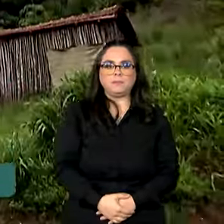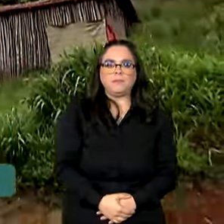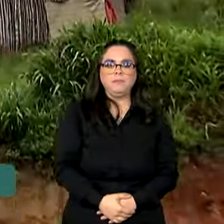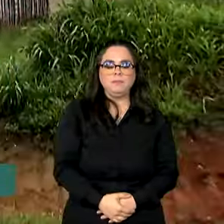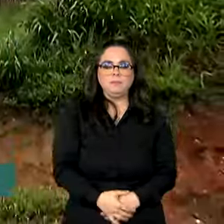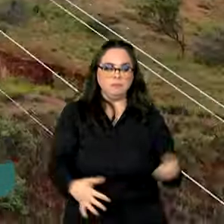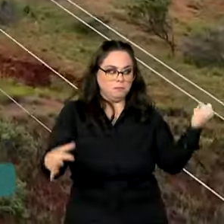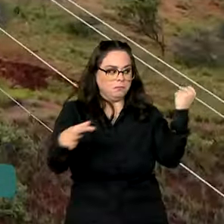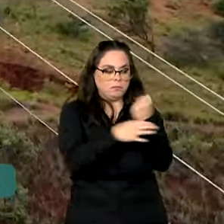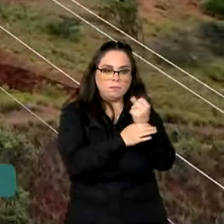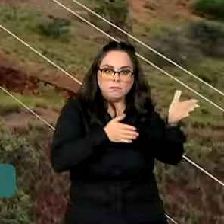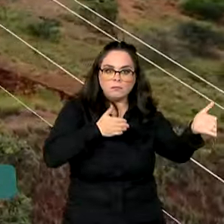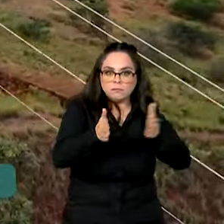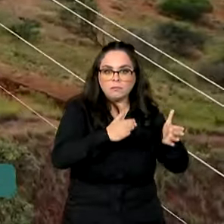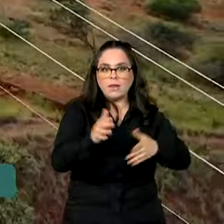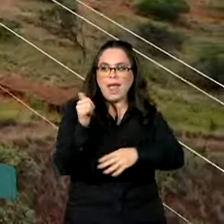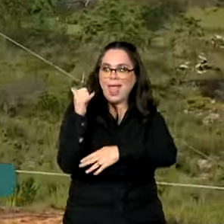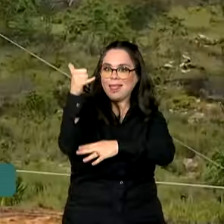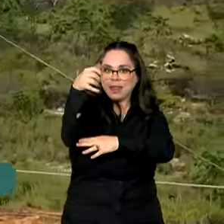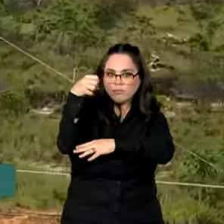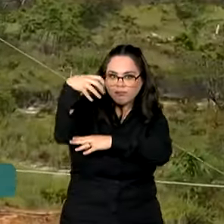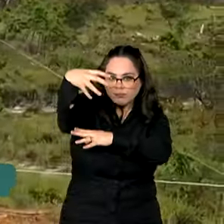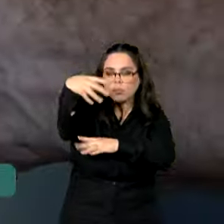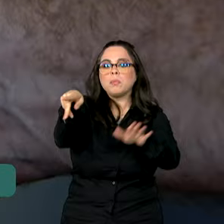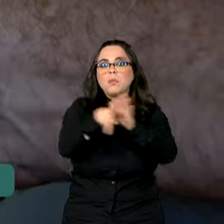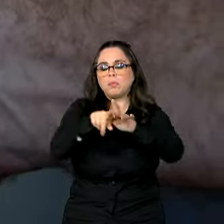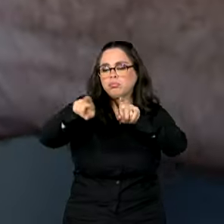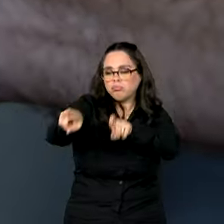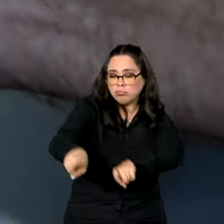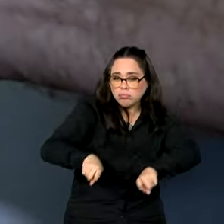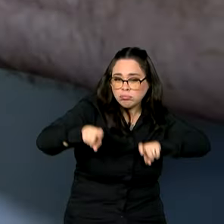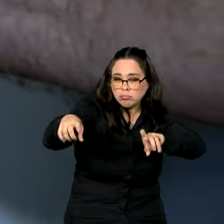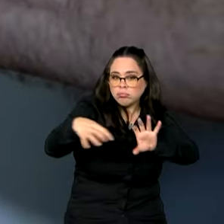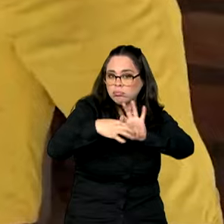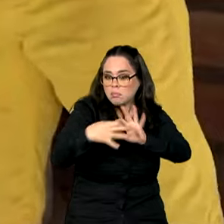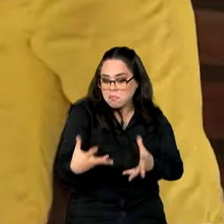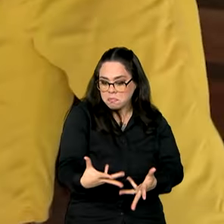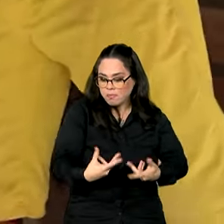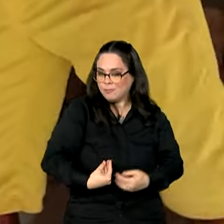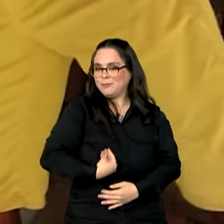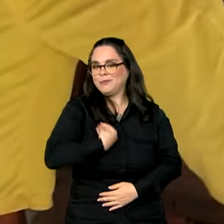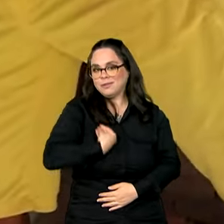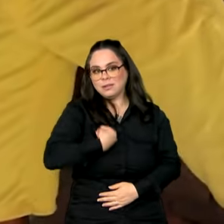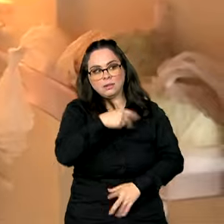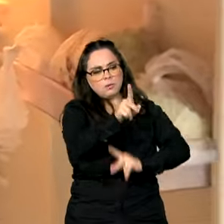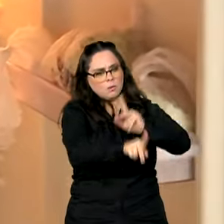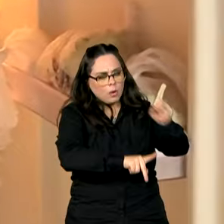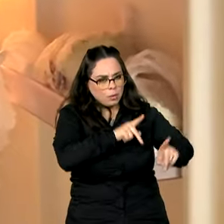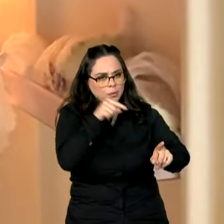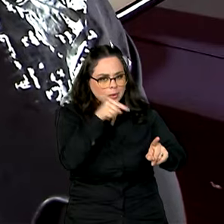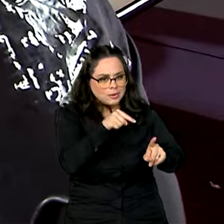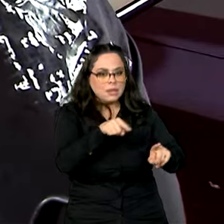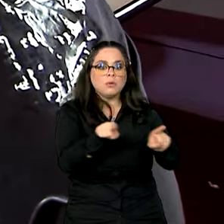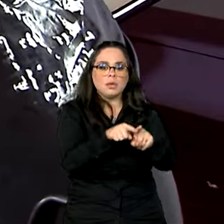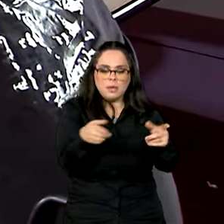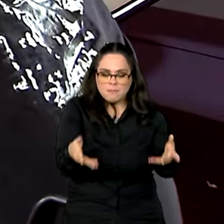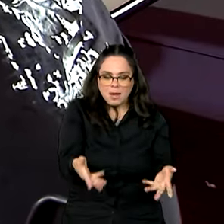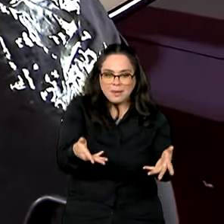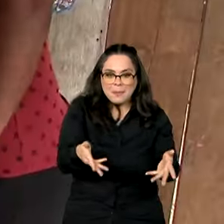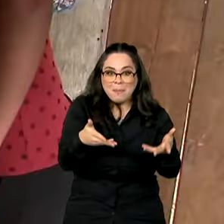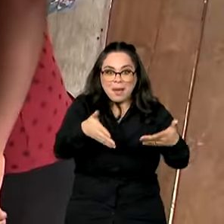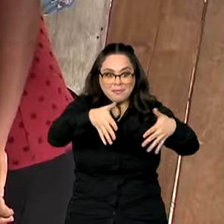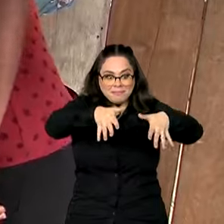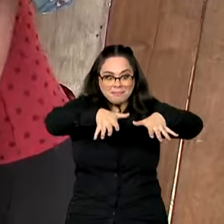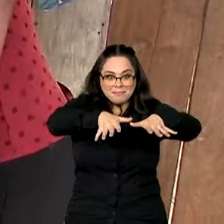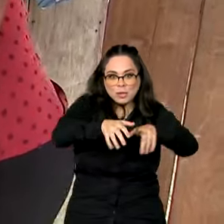Garantir o acesso à energia elétrica em regiões remotas, melhorando a qualidade de vida da população e promovendo a